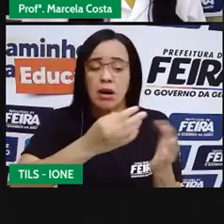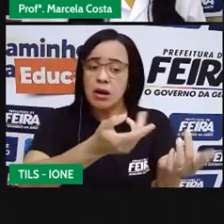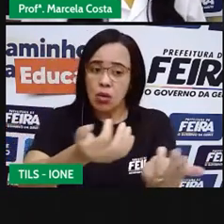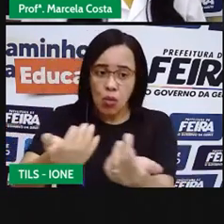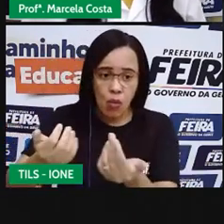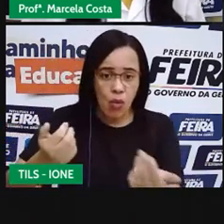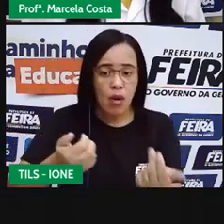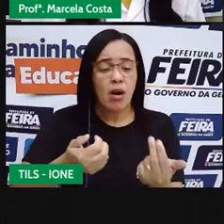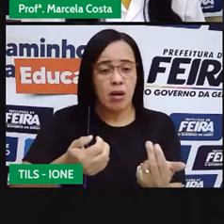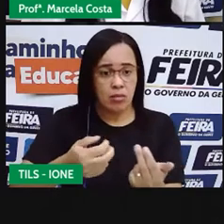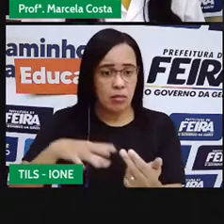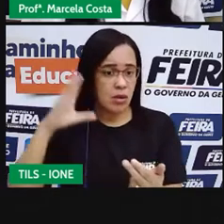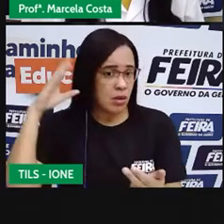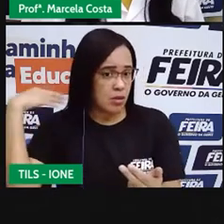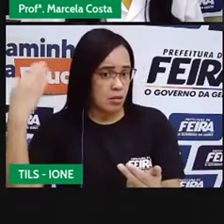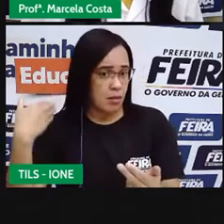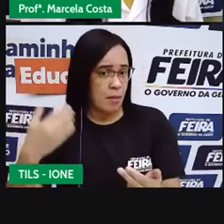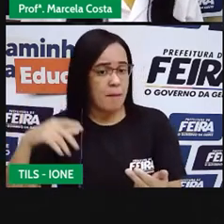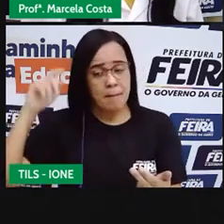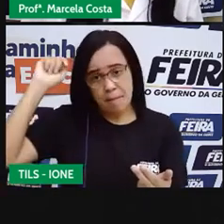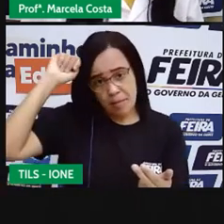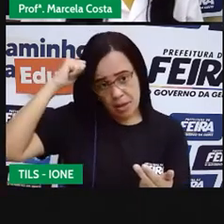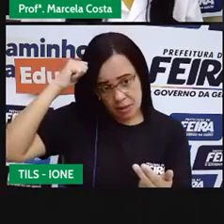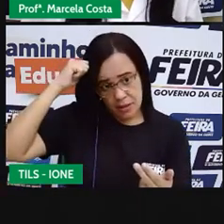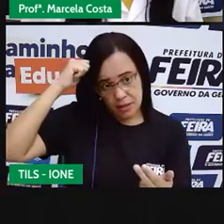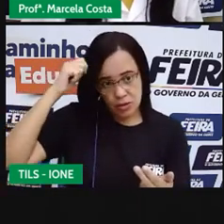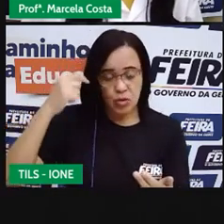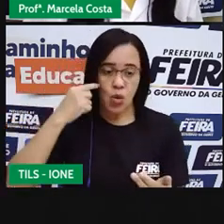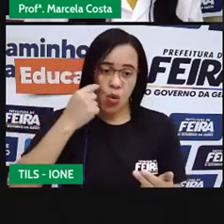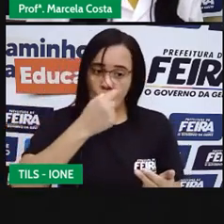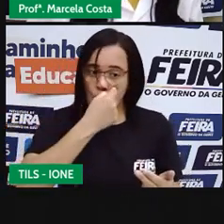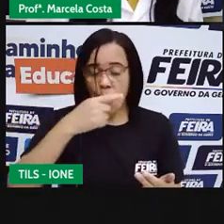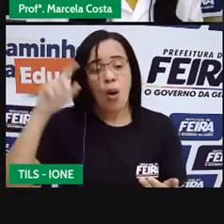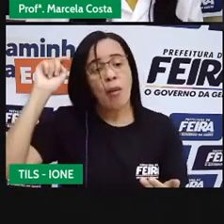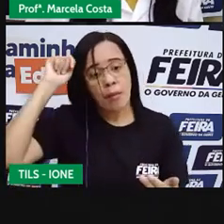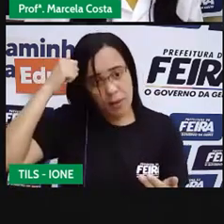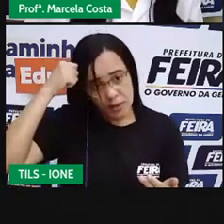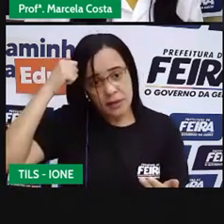E outra de cabelos pretos, olhos pretos.